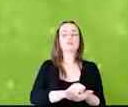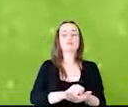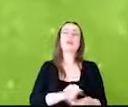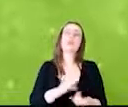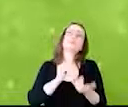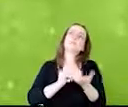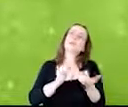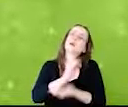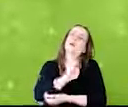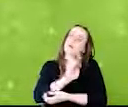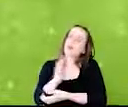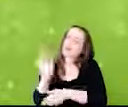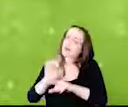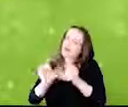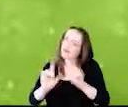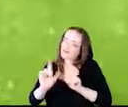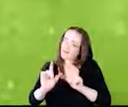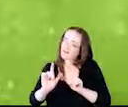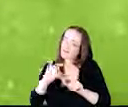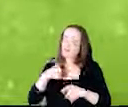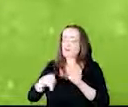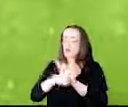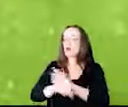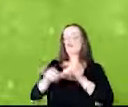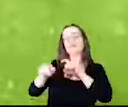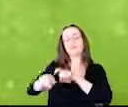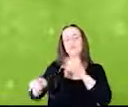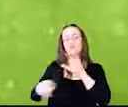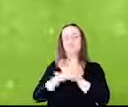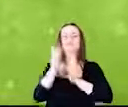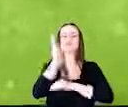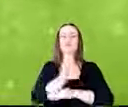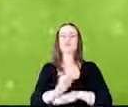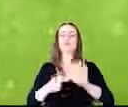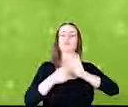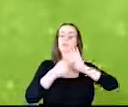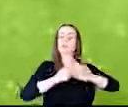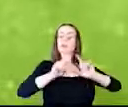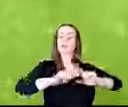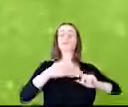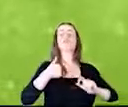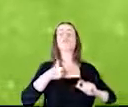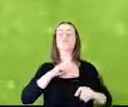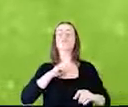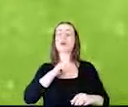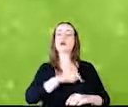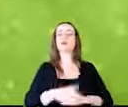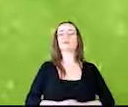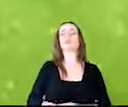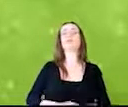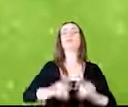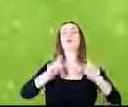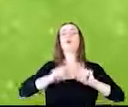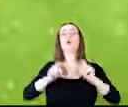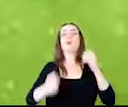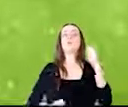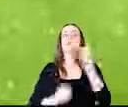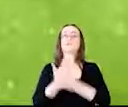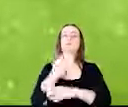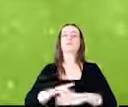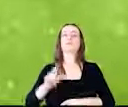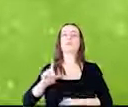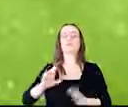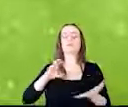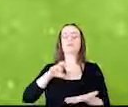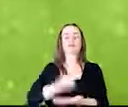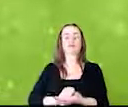da agricultura brasileira. Você tem que mostrar onde é que está a sua reserva legal, onde é que está a sua área de produção. Então, esse é o